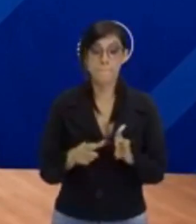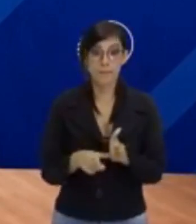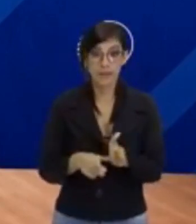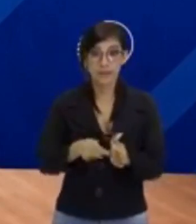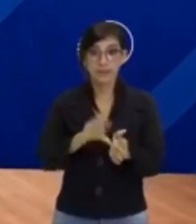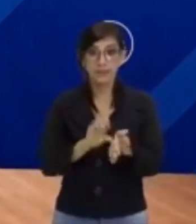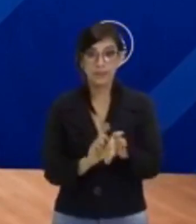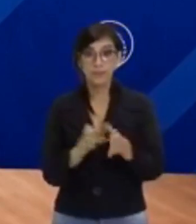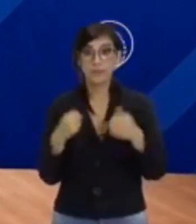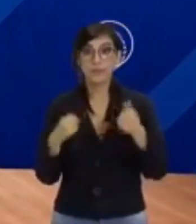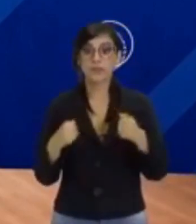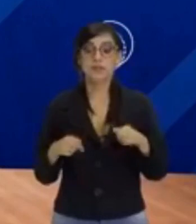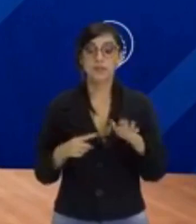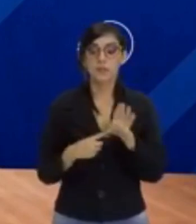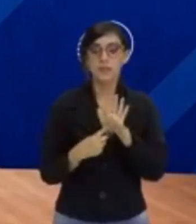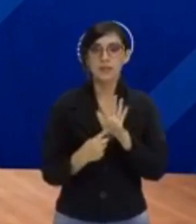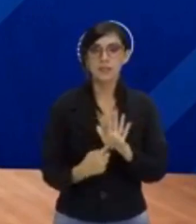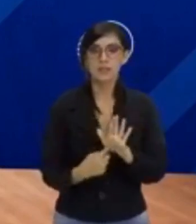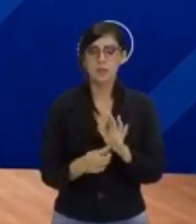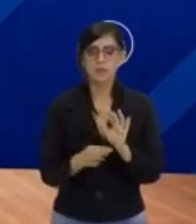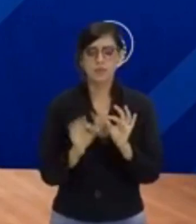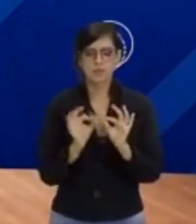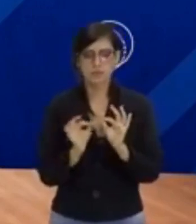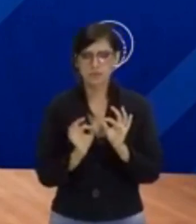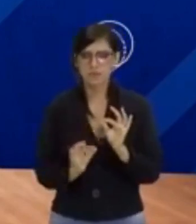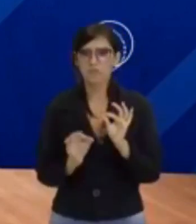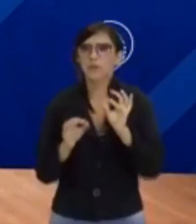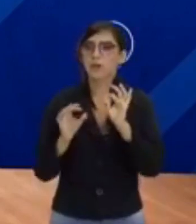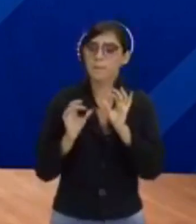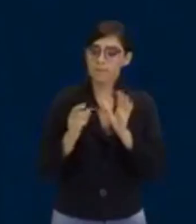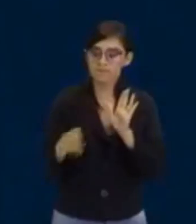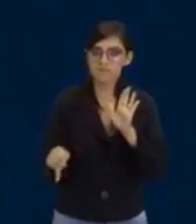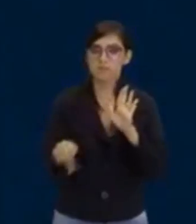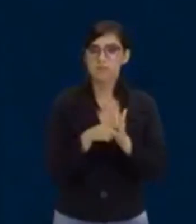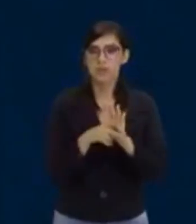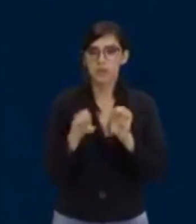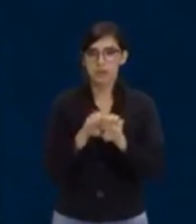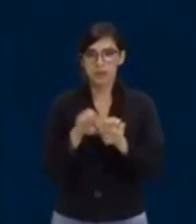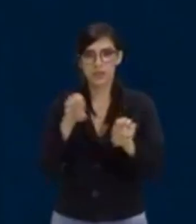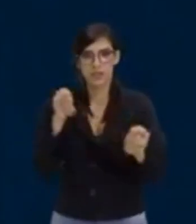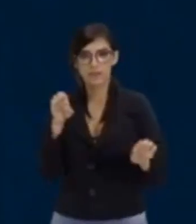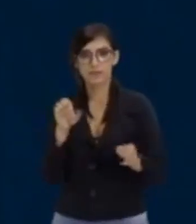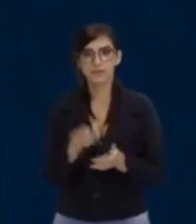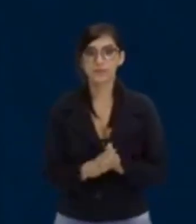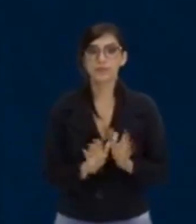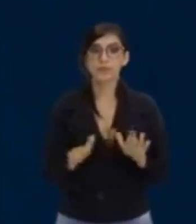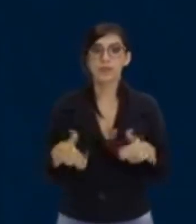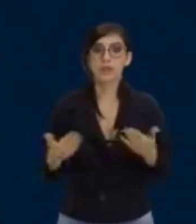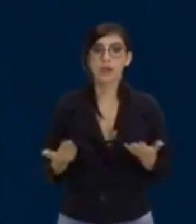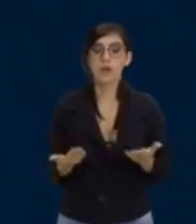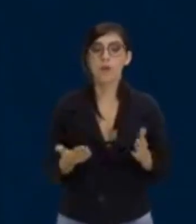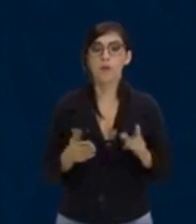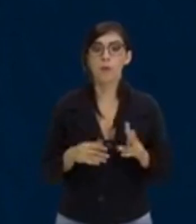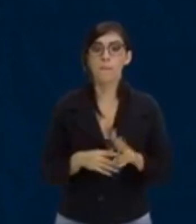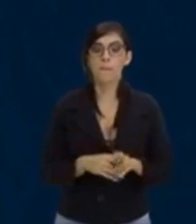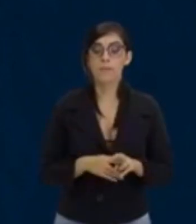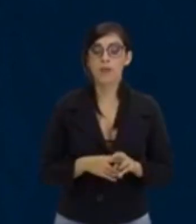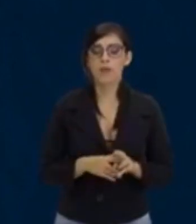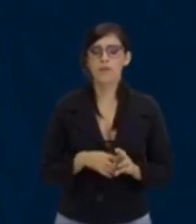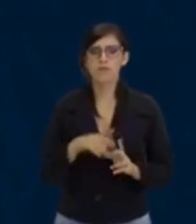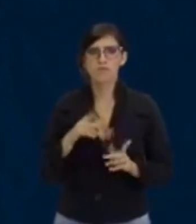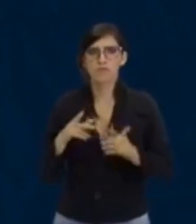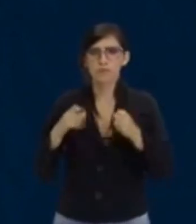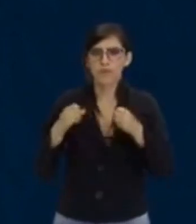particularidades dessa equação, tá certo? Então, vamos para a cartela? Bora lá! Pessoal, eu falei de resolver